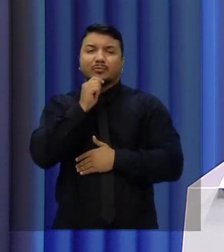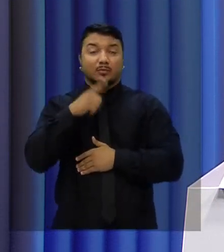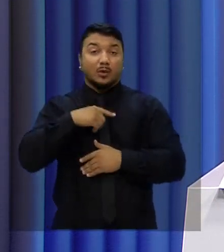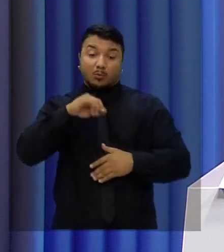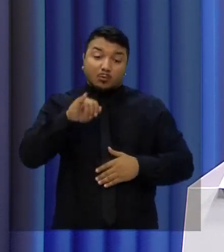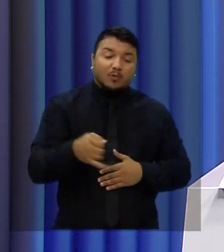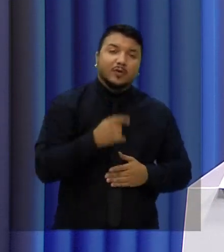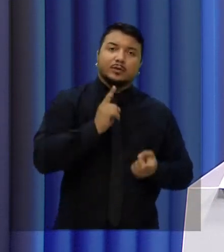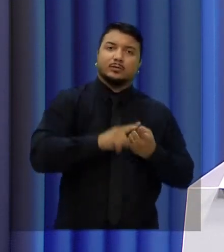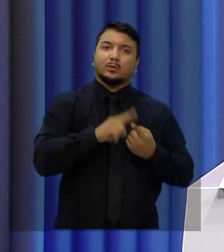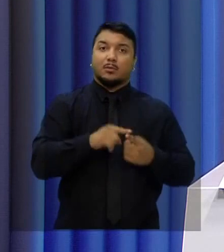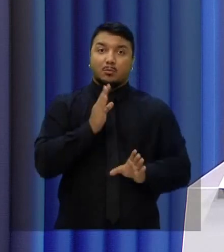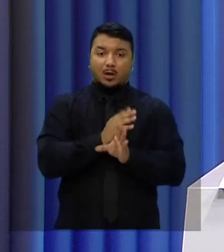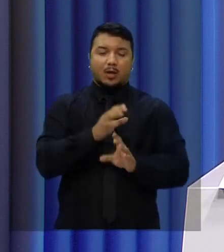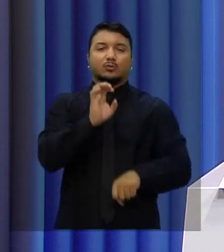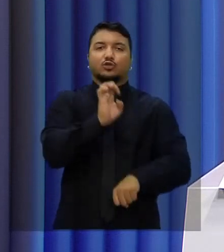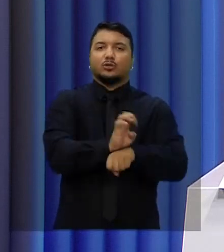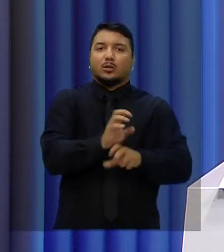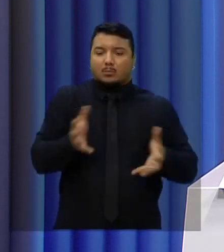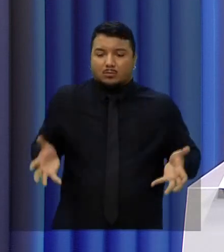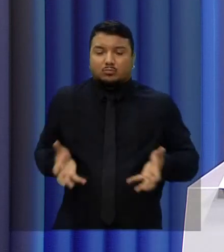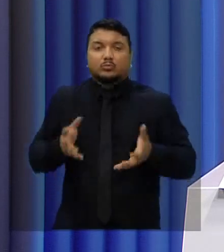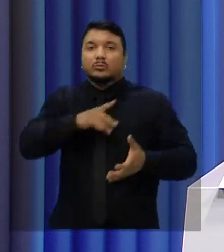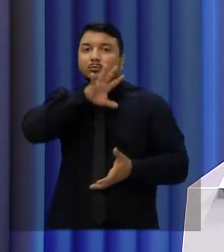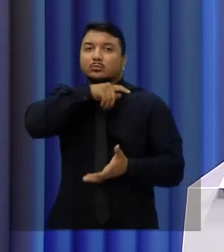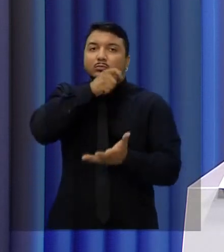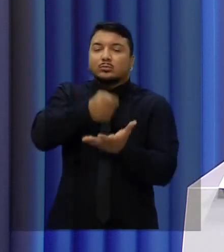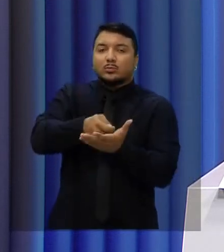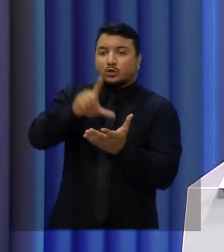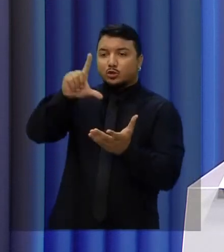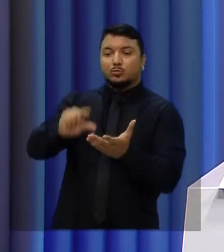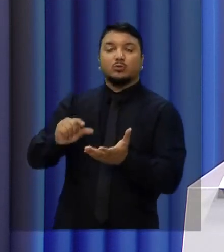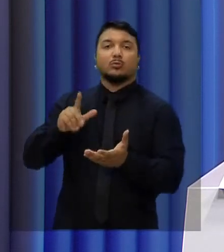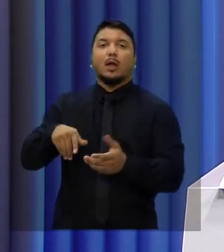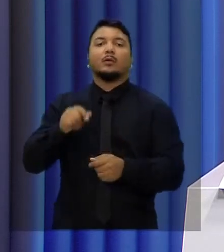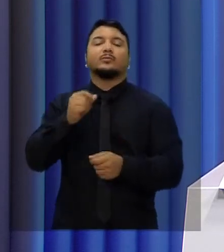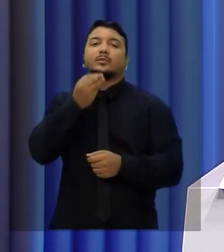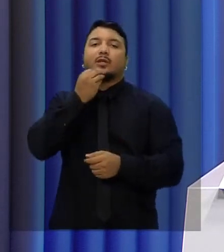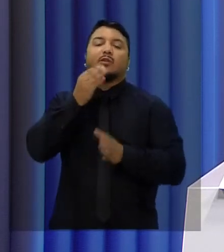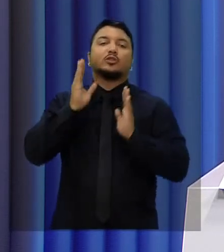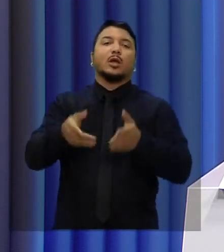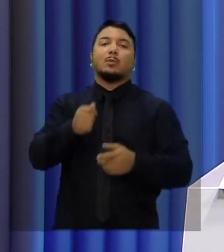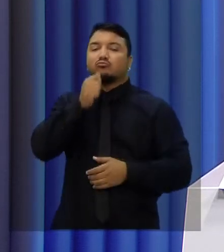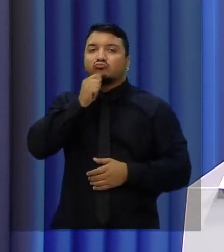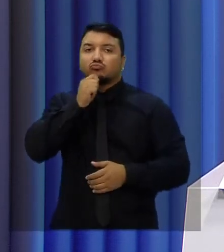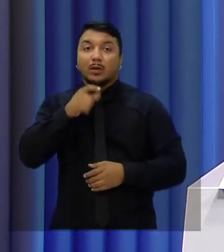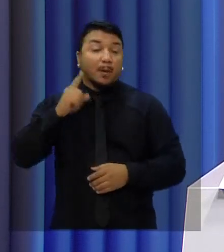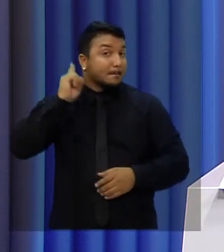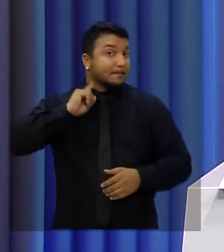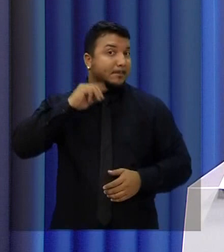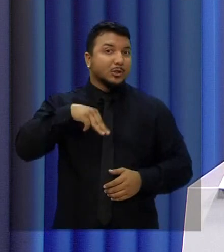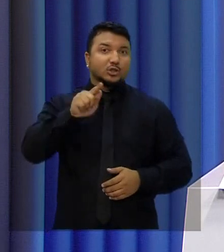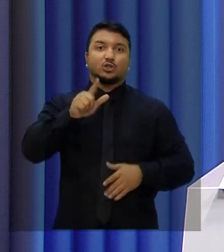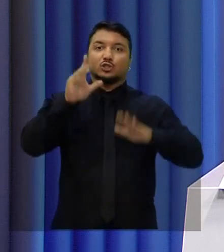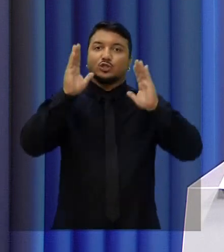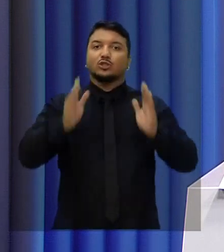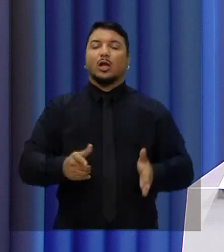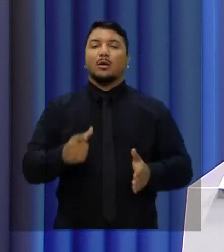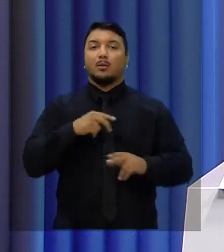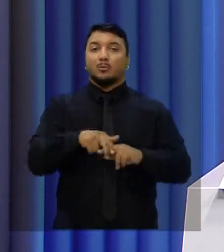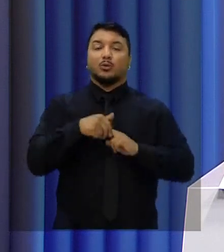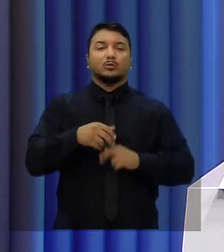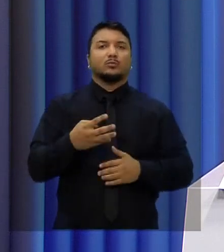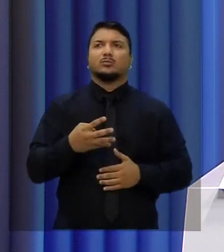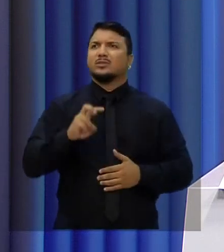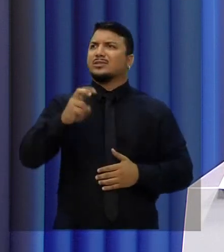Estado, como vai incentivar, reduzindo o tributo, já poderia ter feito e não fez. Minas Gerais já fez isso, por isso que produz quase quatro,